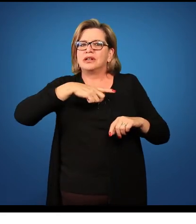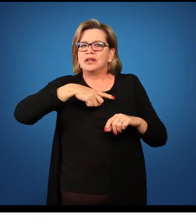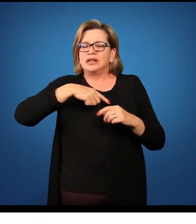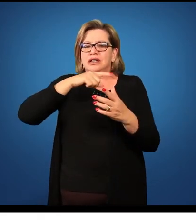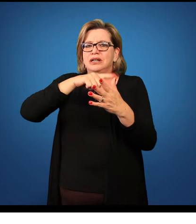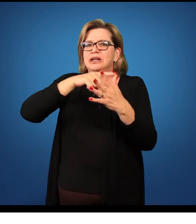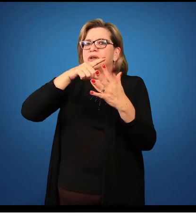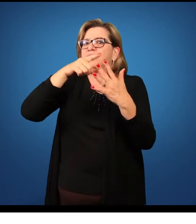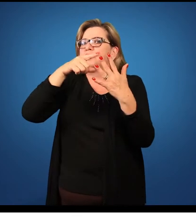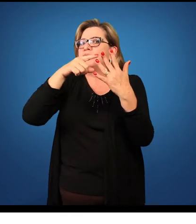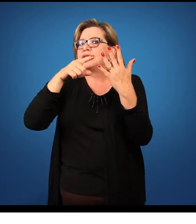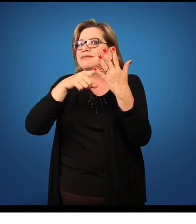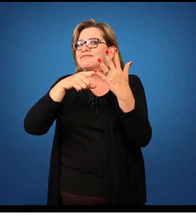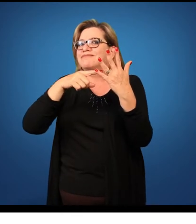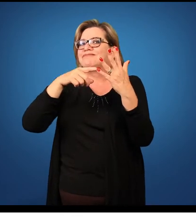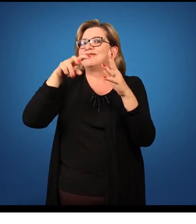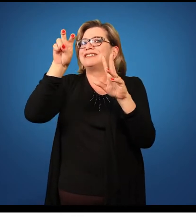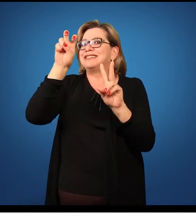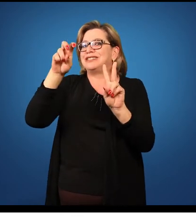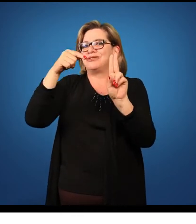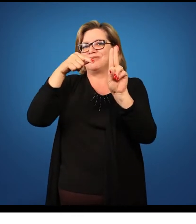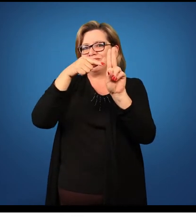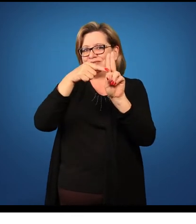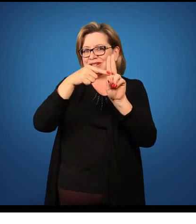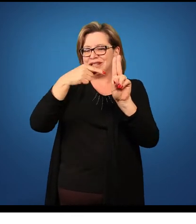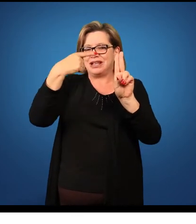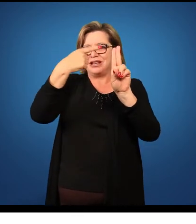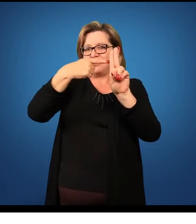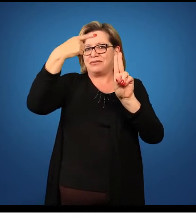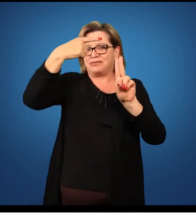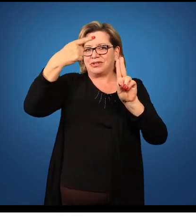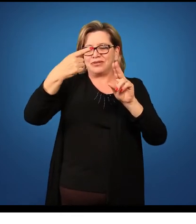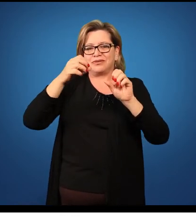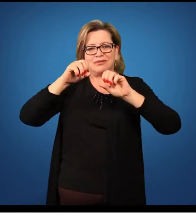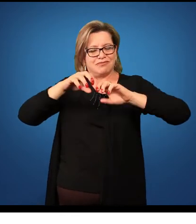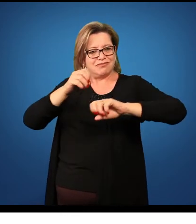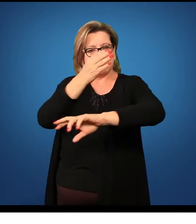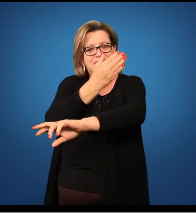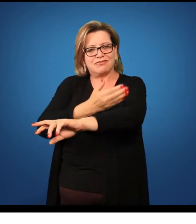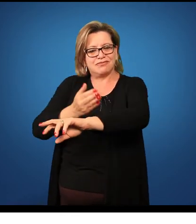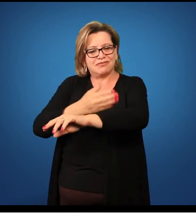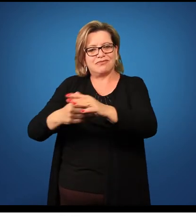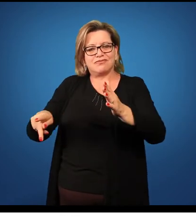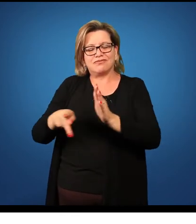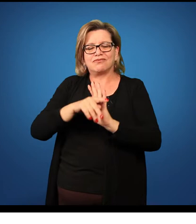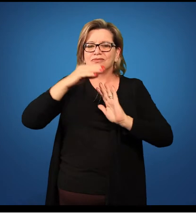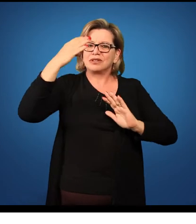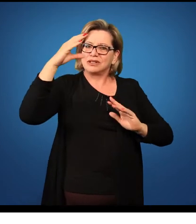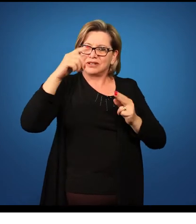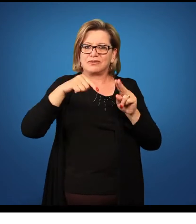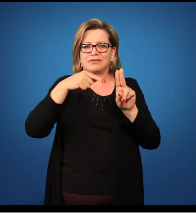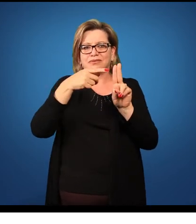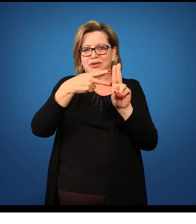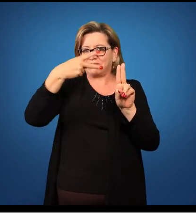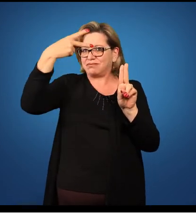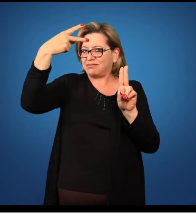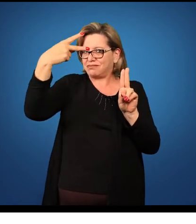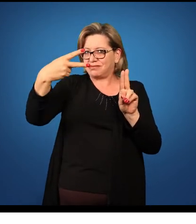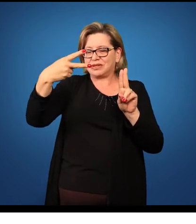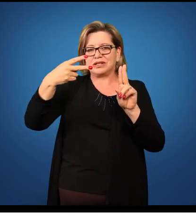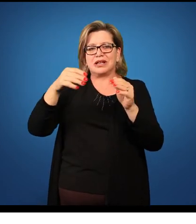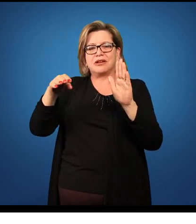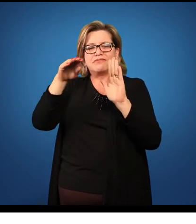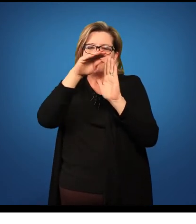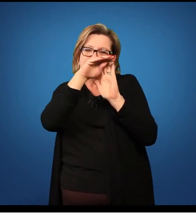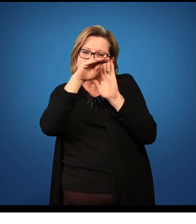cinco unidades. A unidade I, nós vamos trabalhar especificamente o estágio supervisionado em Ciências. Na unidade II, nós vamos trabalhar